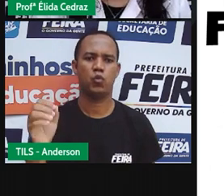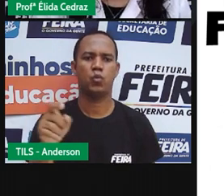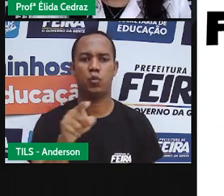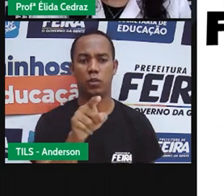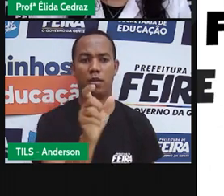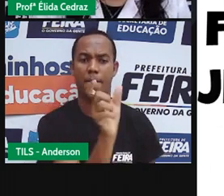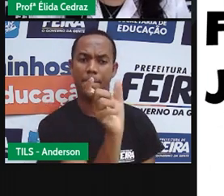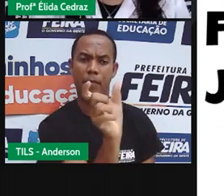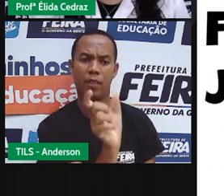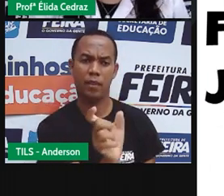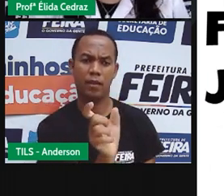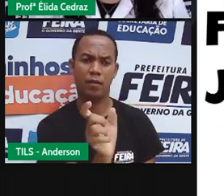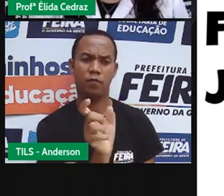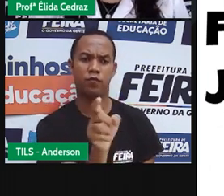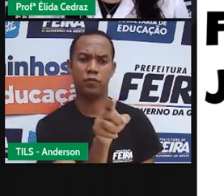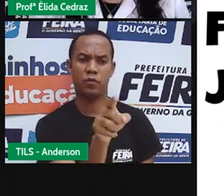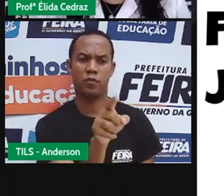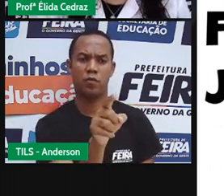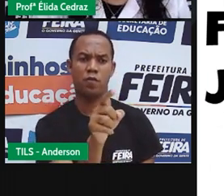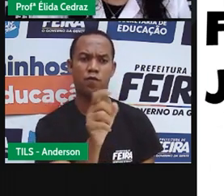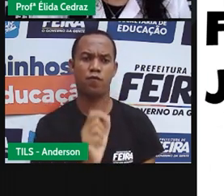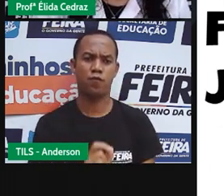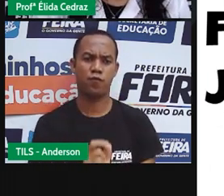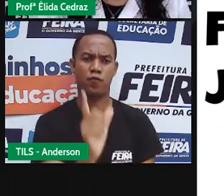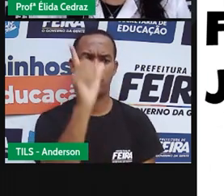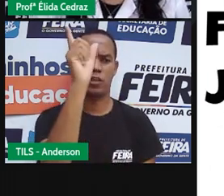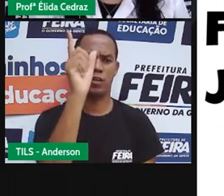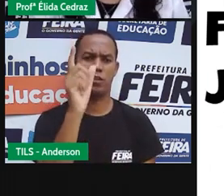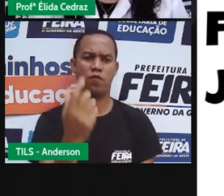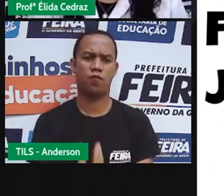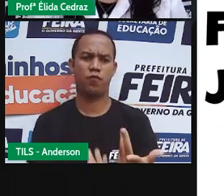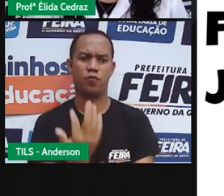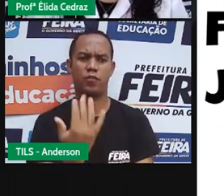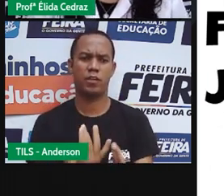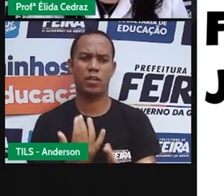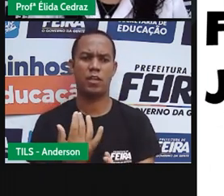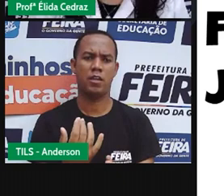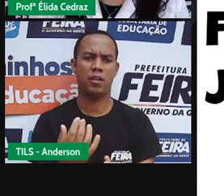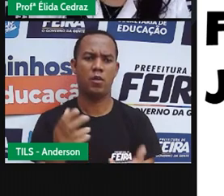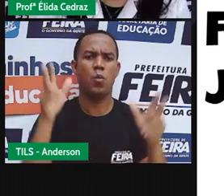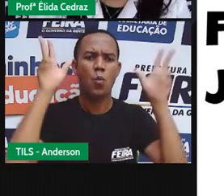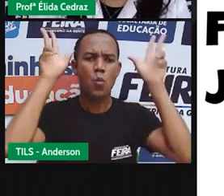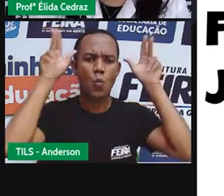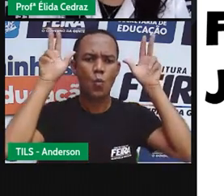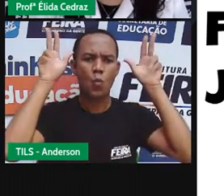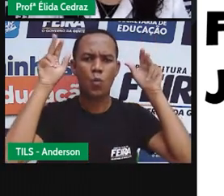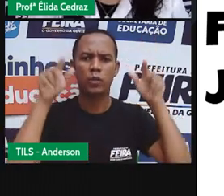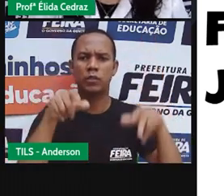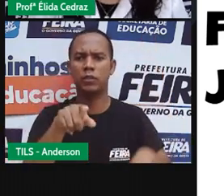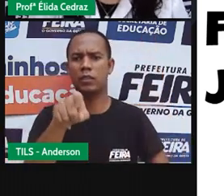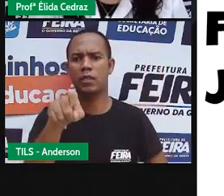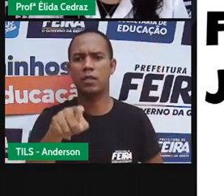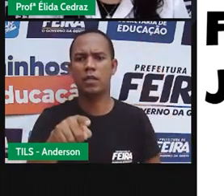foguete, jegue, águia,